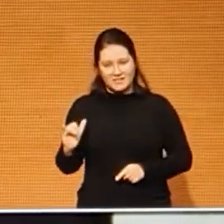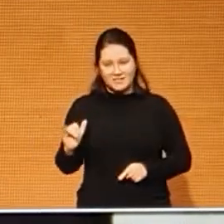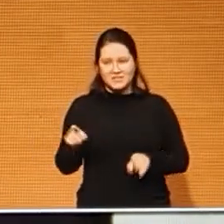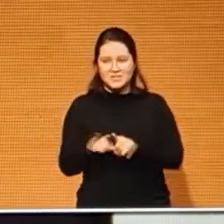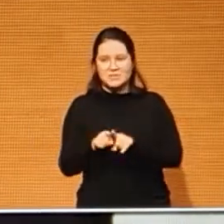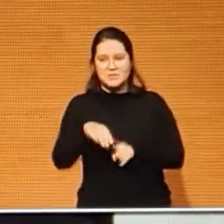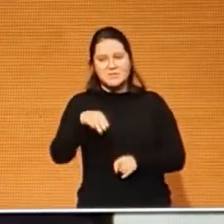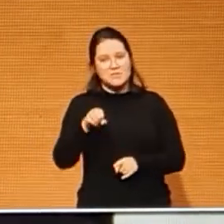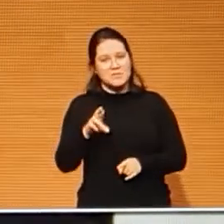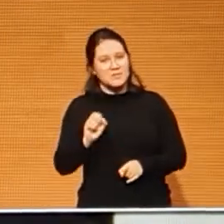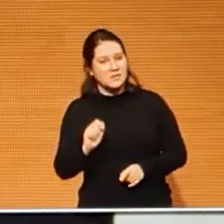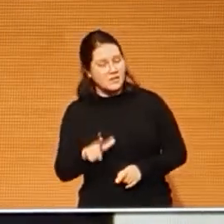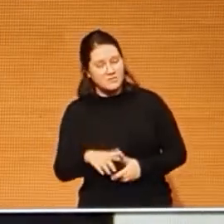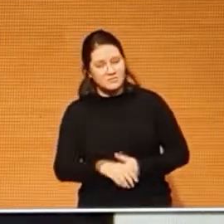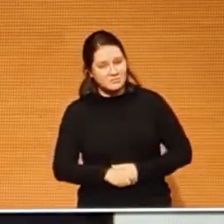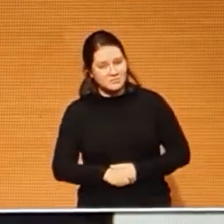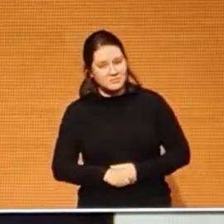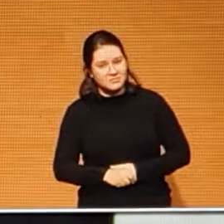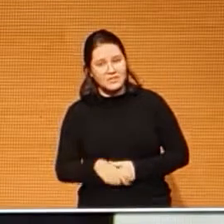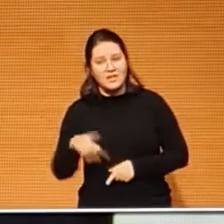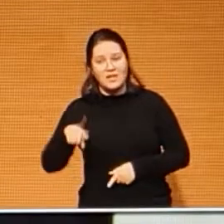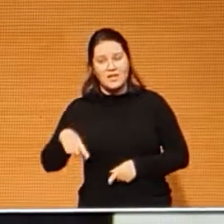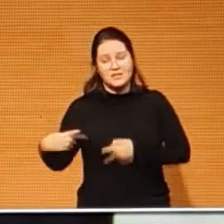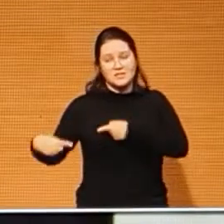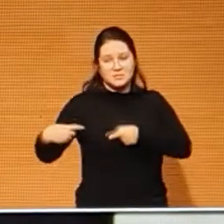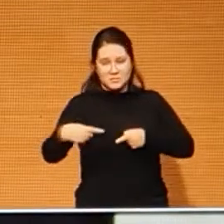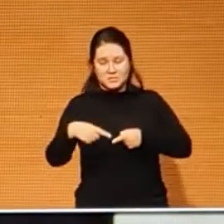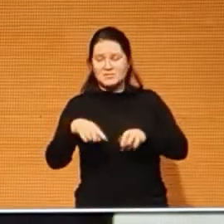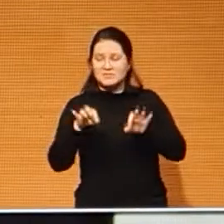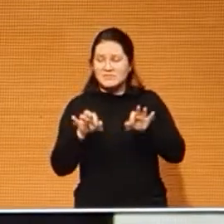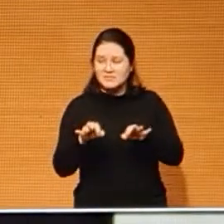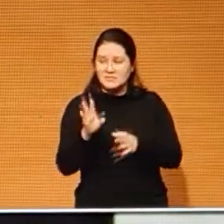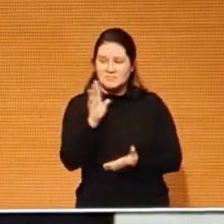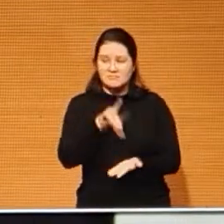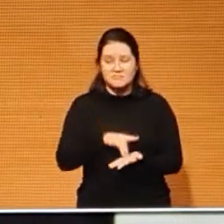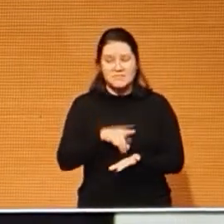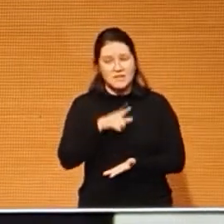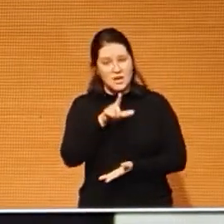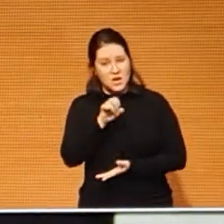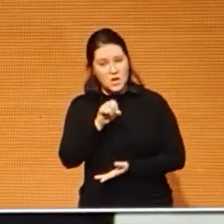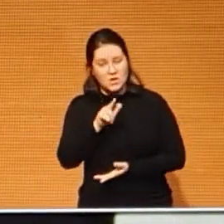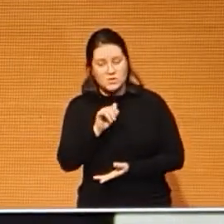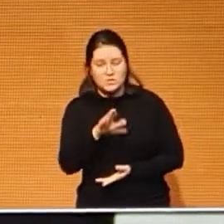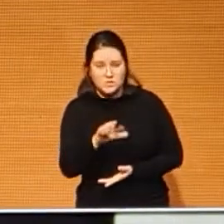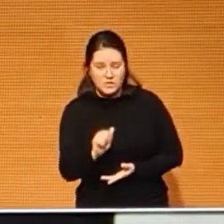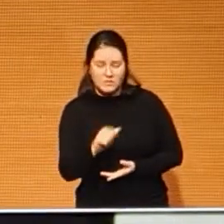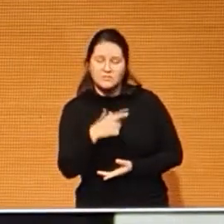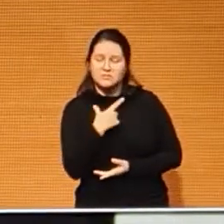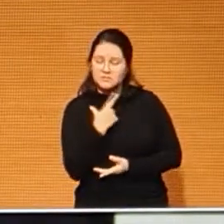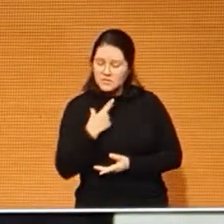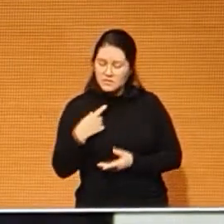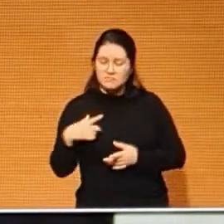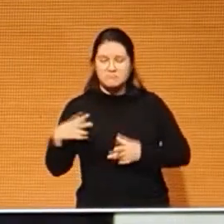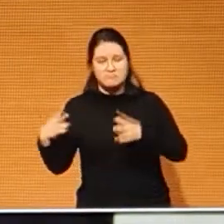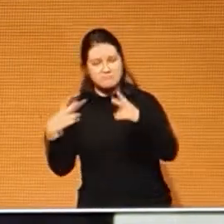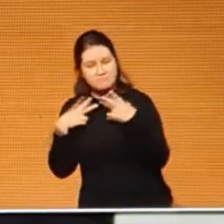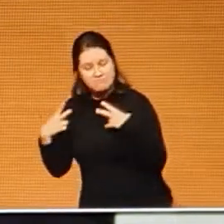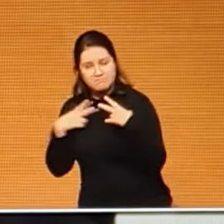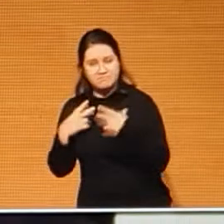Uma disputa talvez presente na lógica do setor privado, mas que não diz respeito à lógica do setor público.